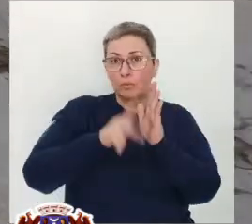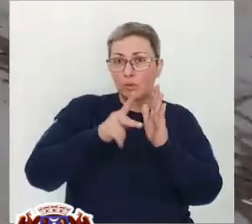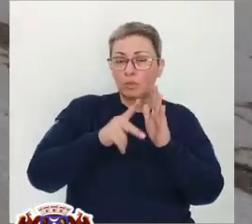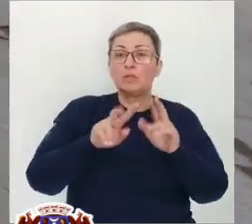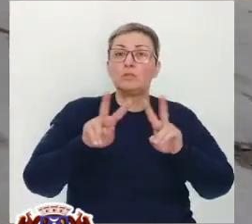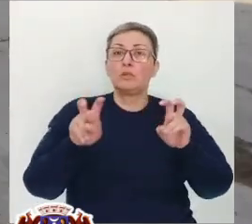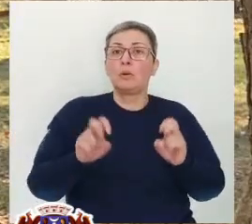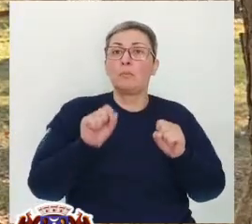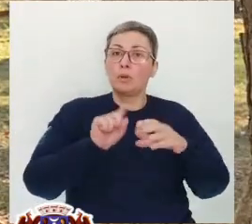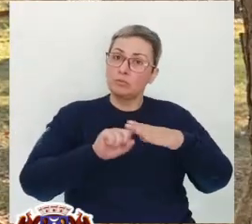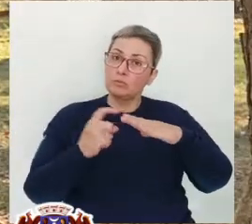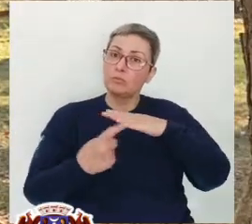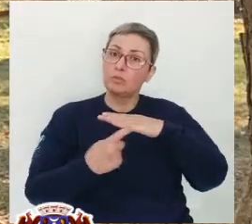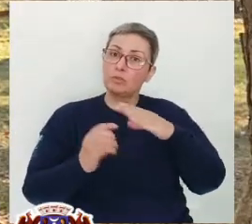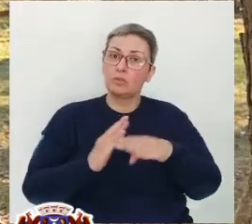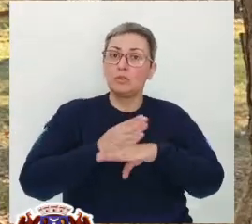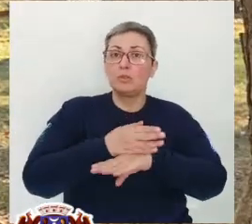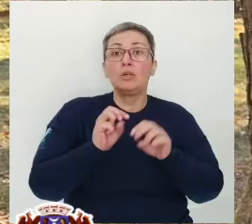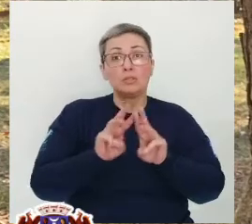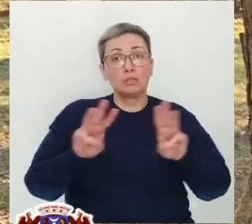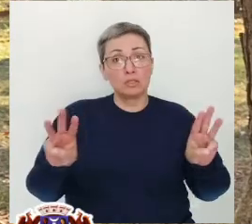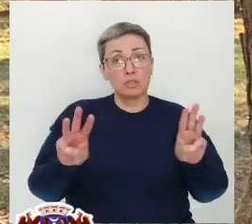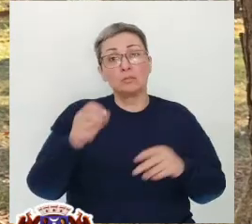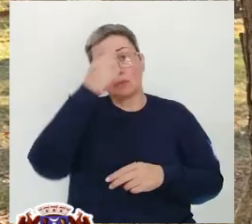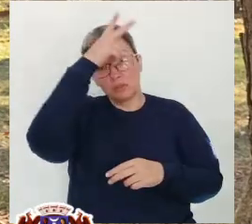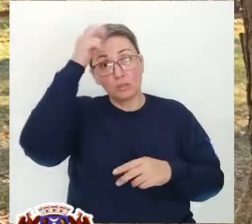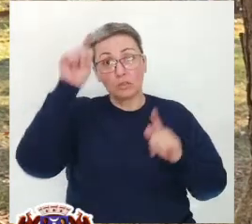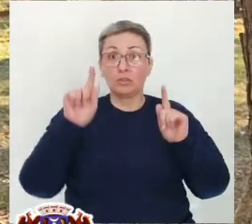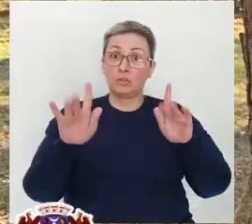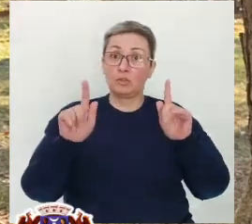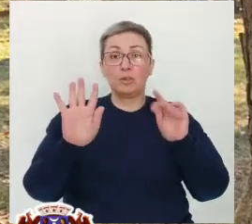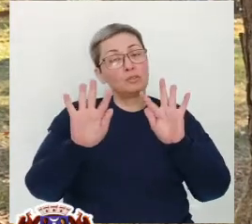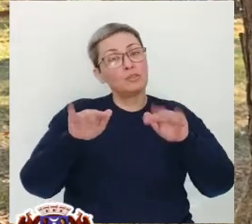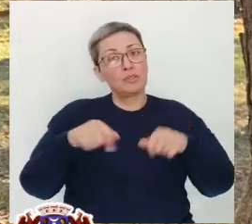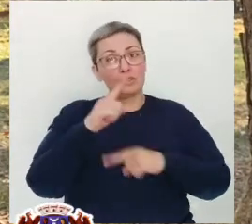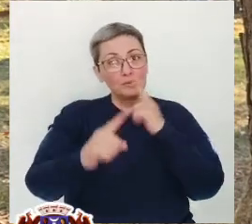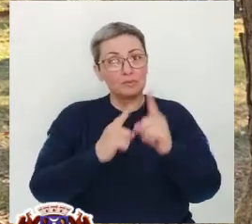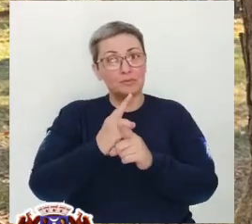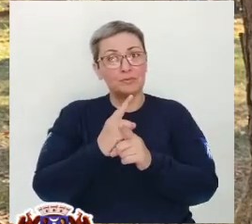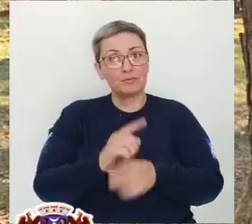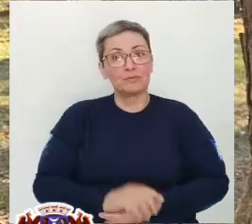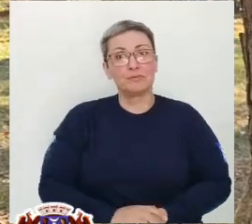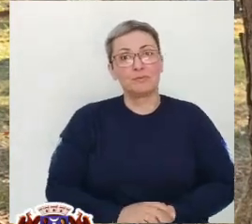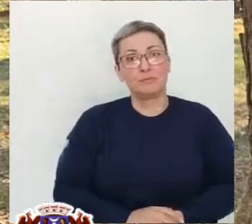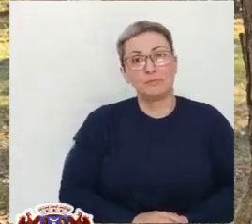projeto, você pode acessar as redes sociais e o site da Prefeitura de Guarulhos. Eu vou ficando por aqui, até a próxima!